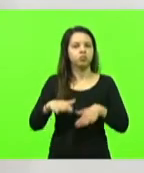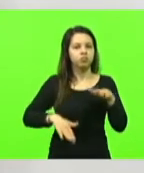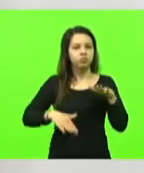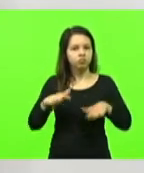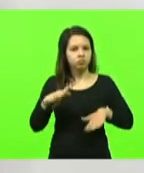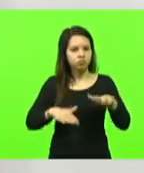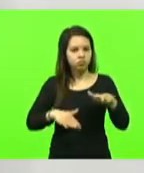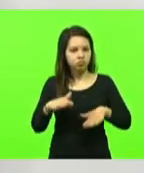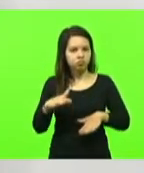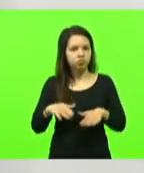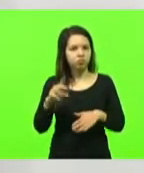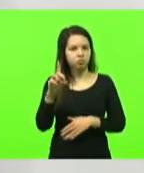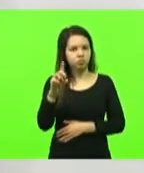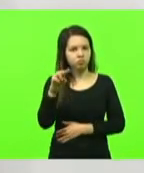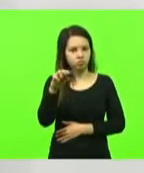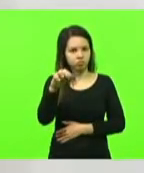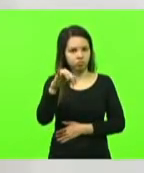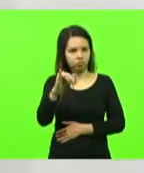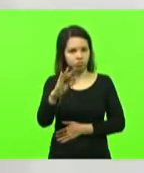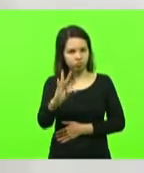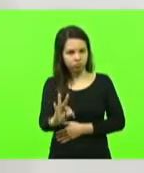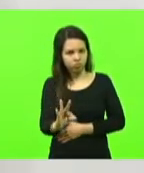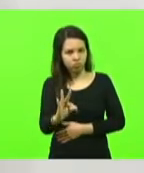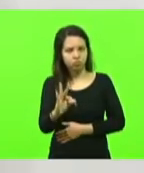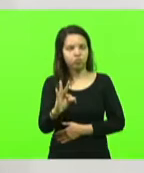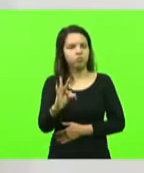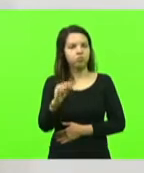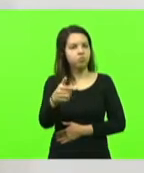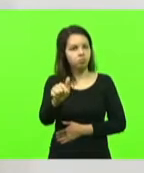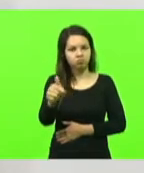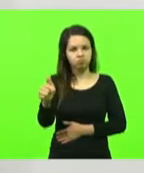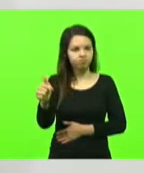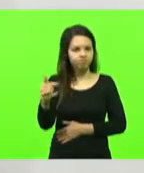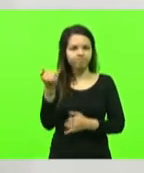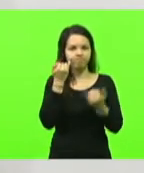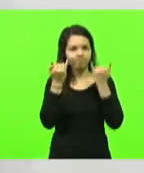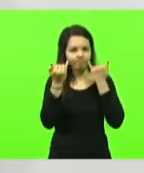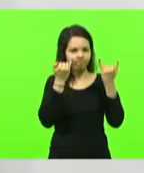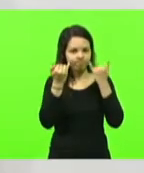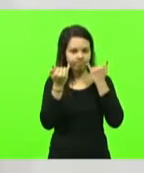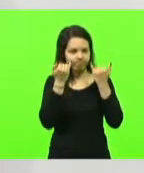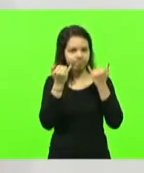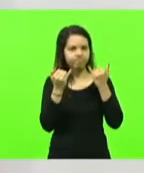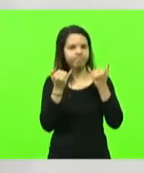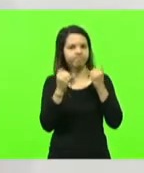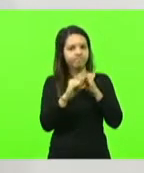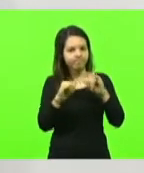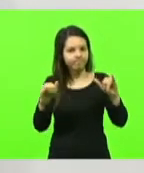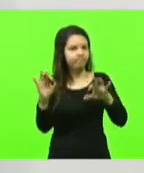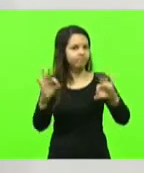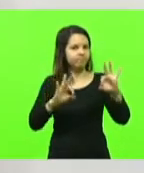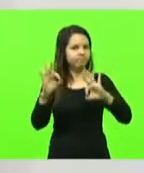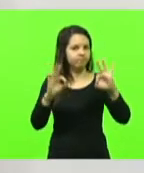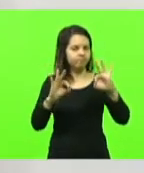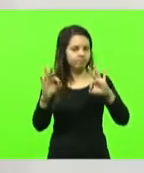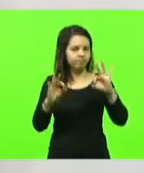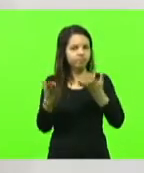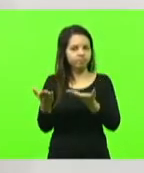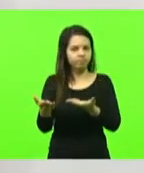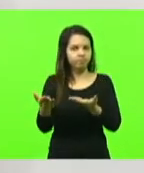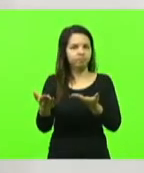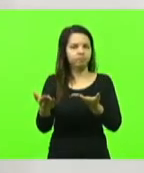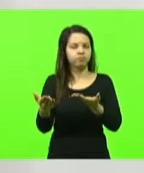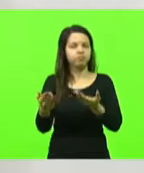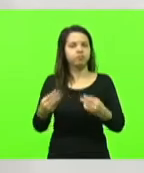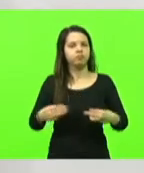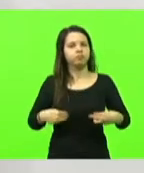Denite não tenha passado informações ao Ministério da Infraestrutura,